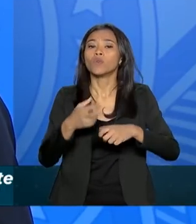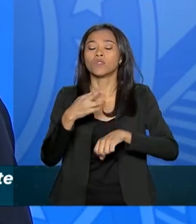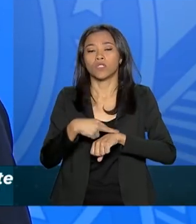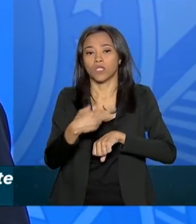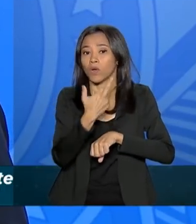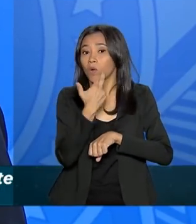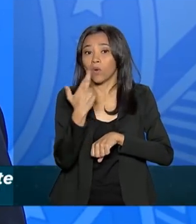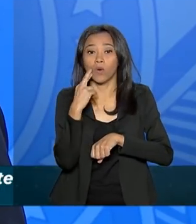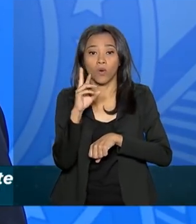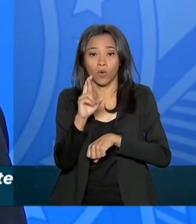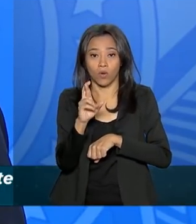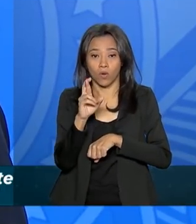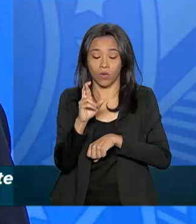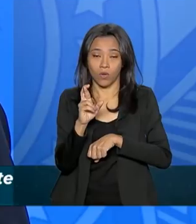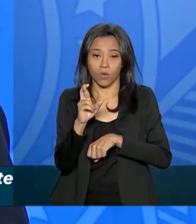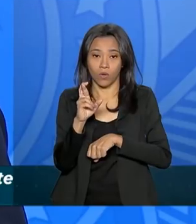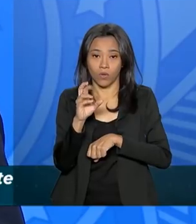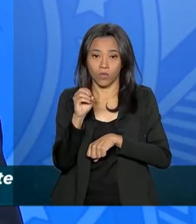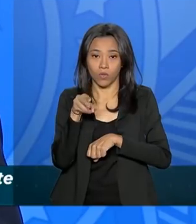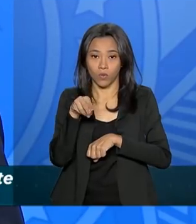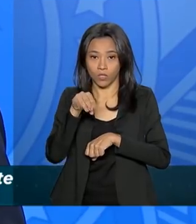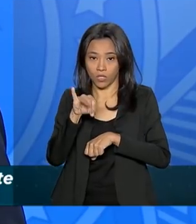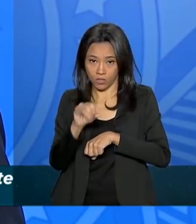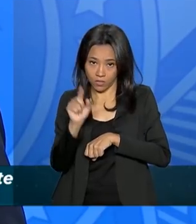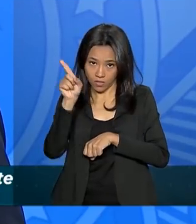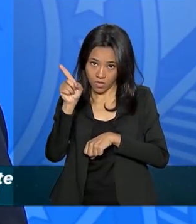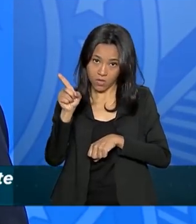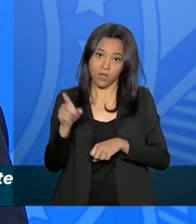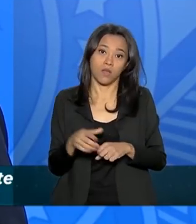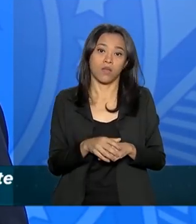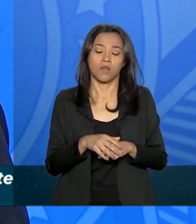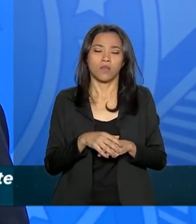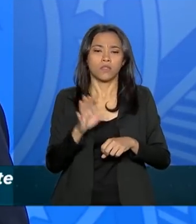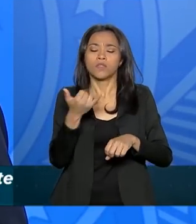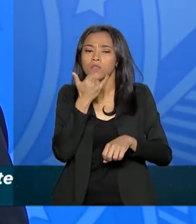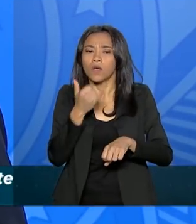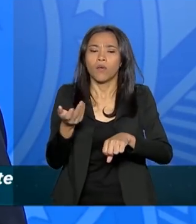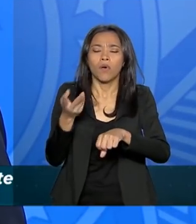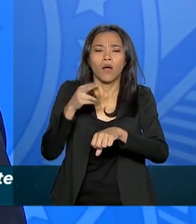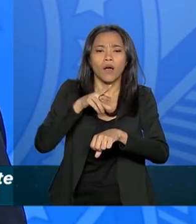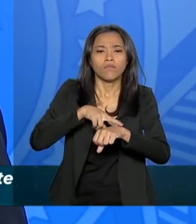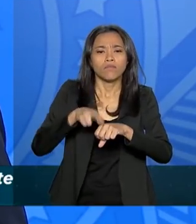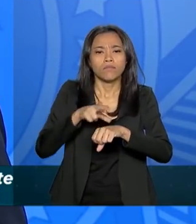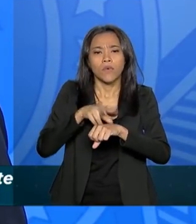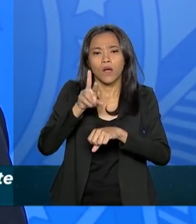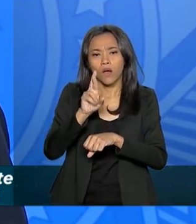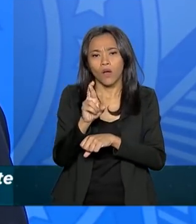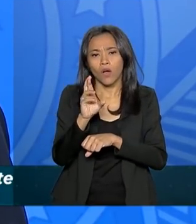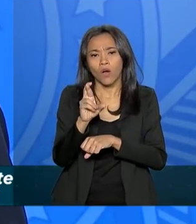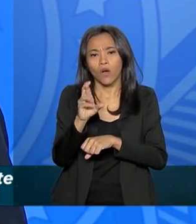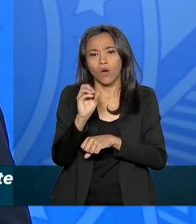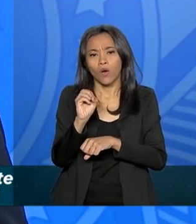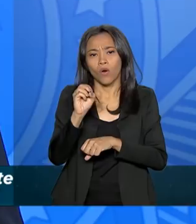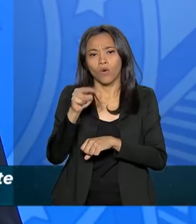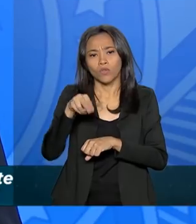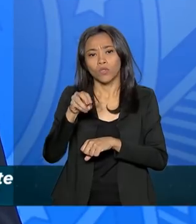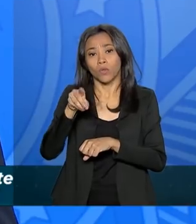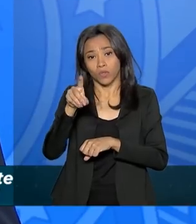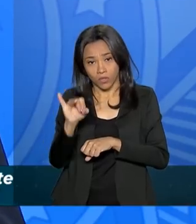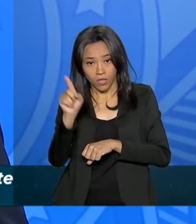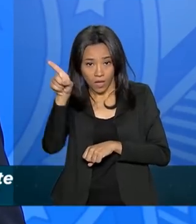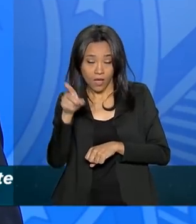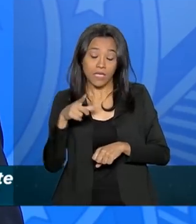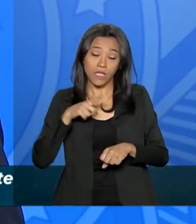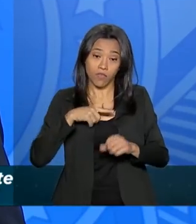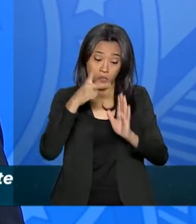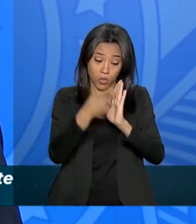o Marcola foi para lá. Já houve pedidos em alguns estados para mim e eu não dei. E pretendo não dar. E, obviamente, esse